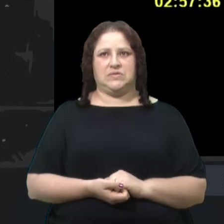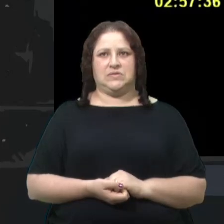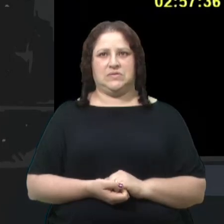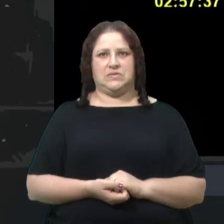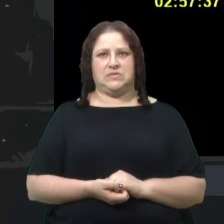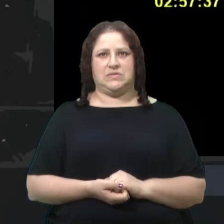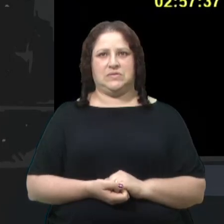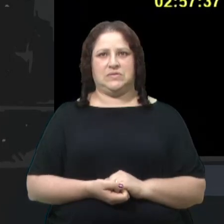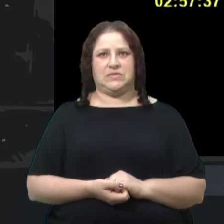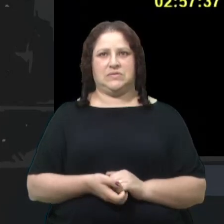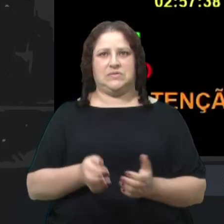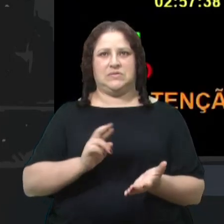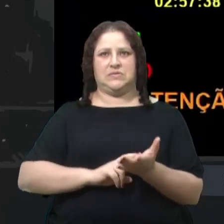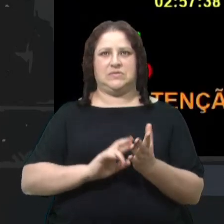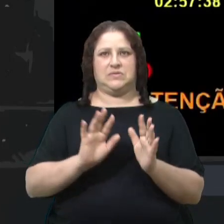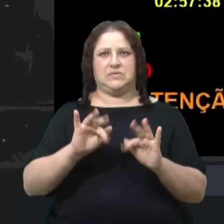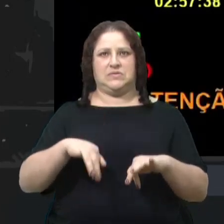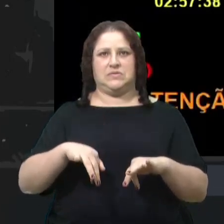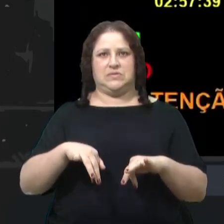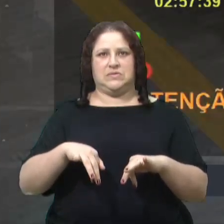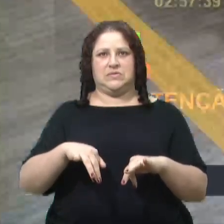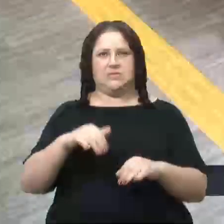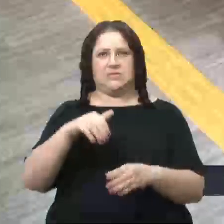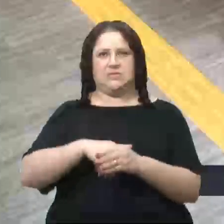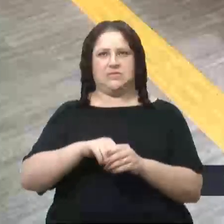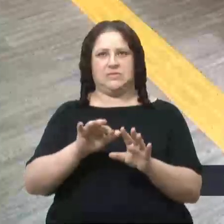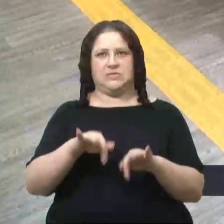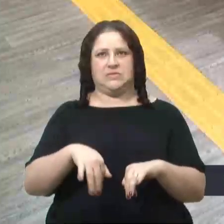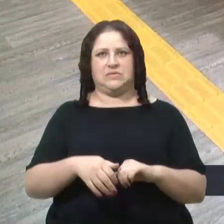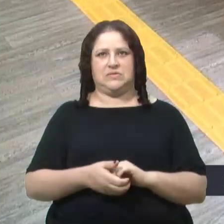Encerrado o registro dos votos. Encerrada a votação. spineor. touchdowns. Abaios. abaios. Aba